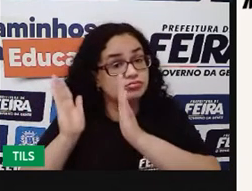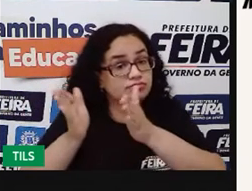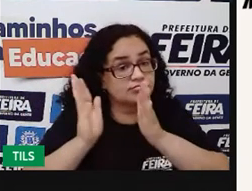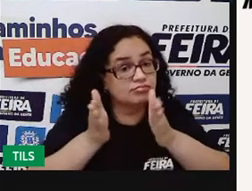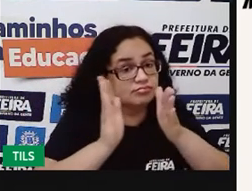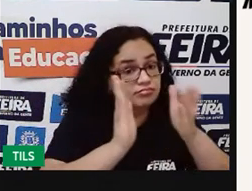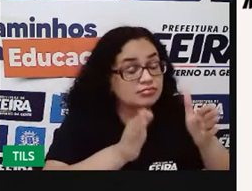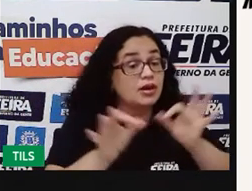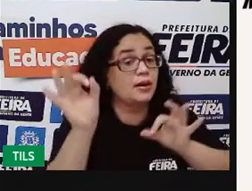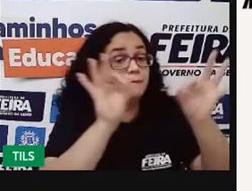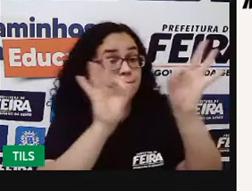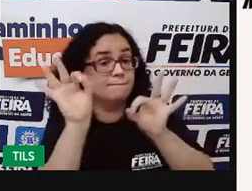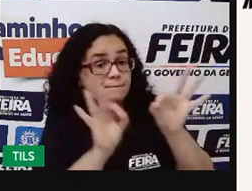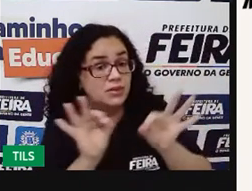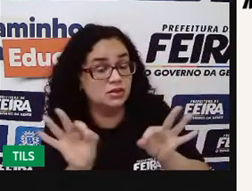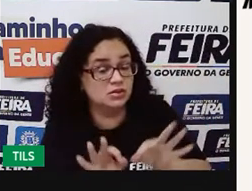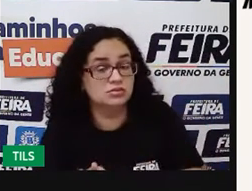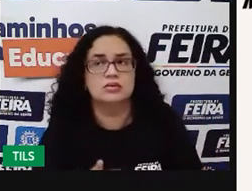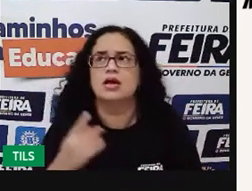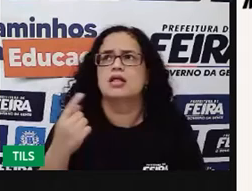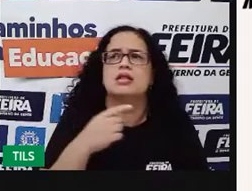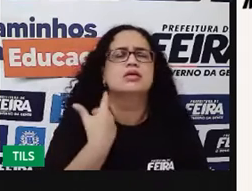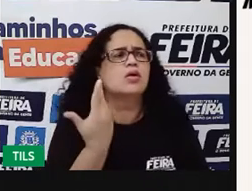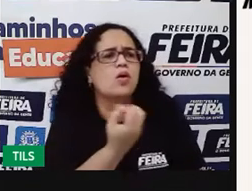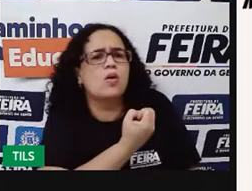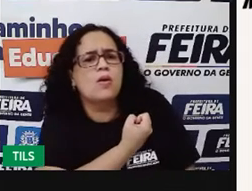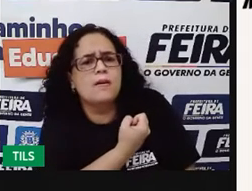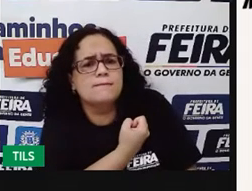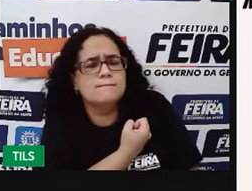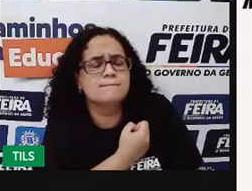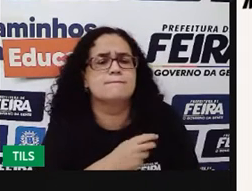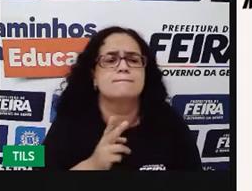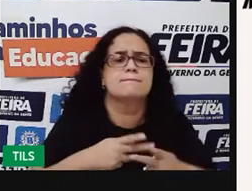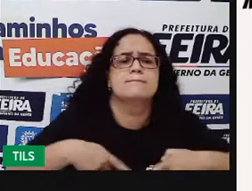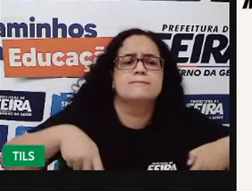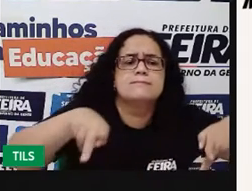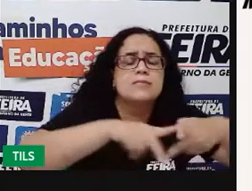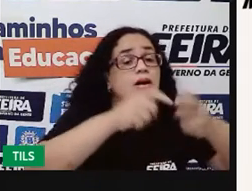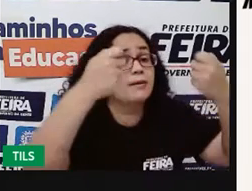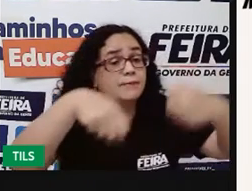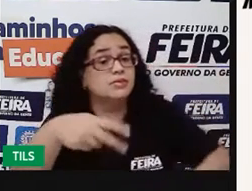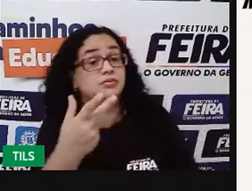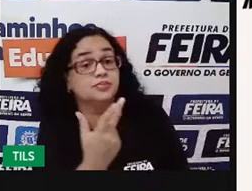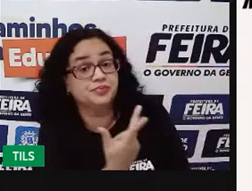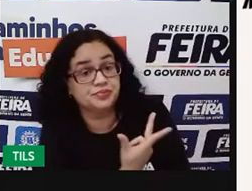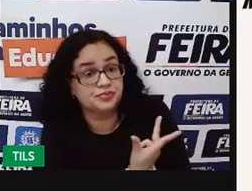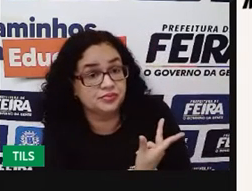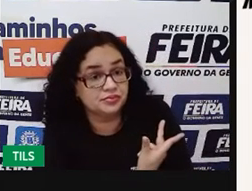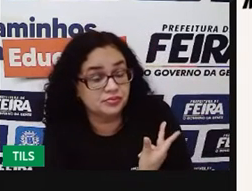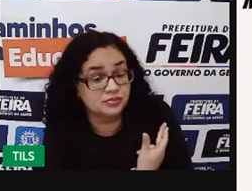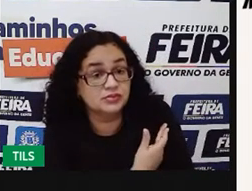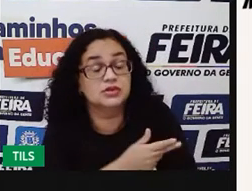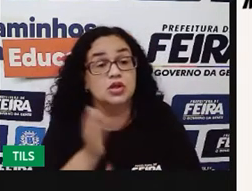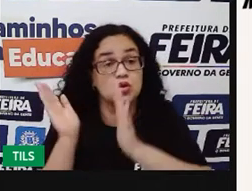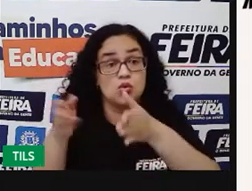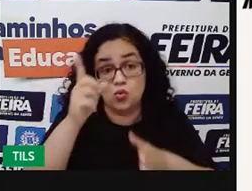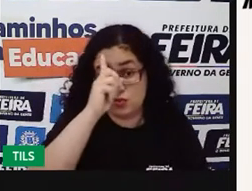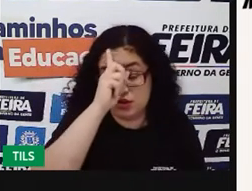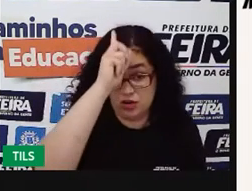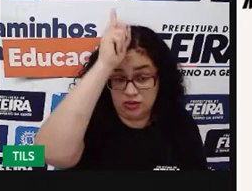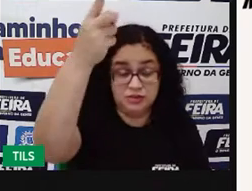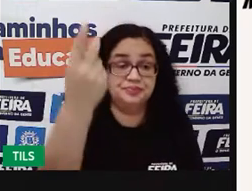a gente tem um número X da nossa população que precisa ser vacinada e a gente precisa ter uma ordem nessa